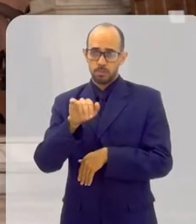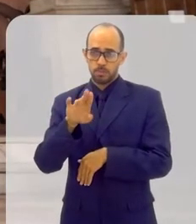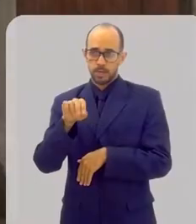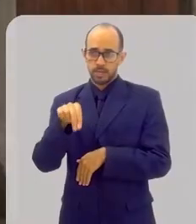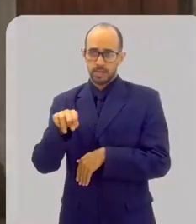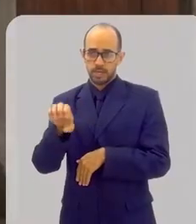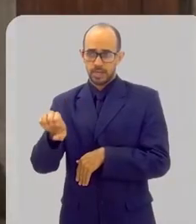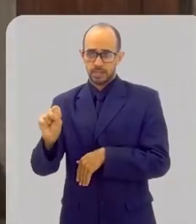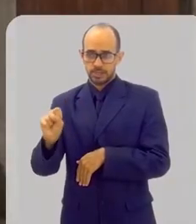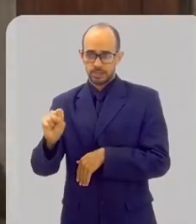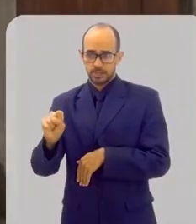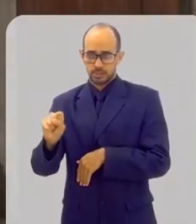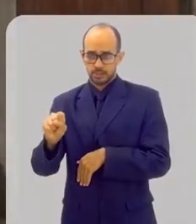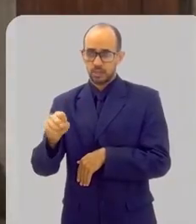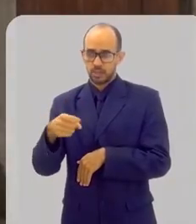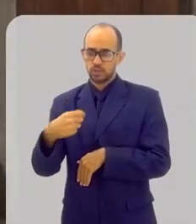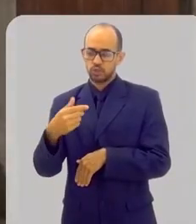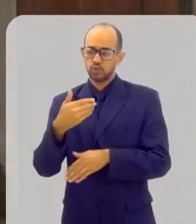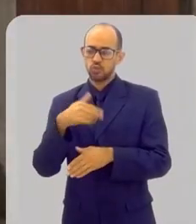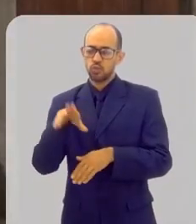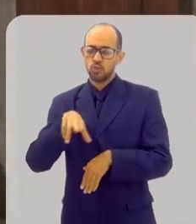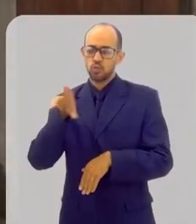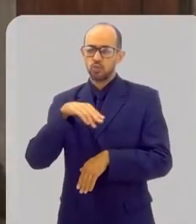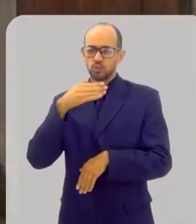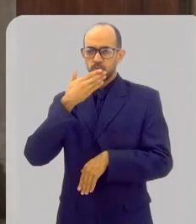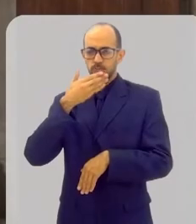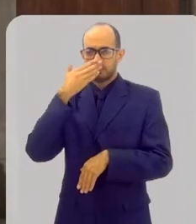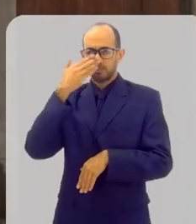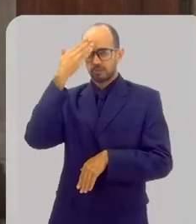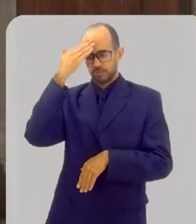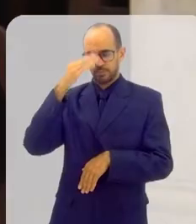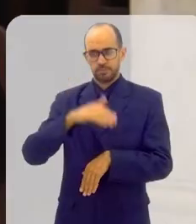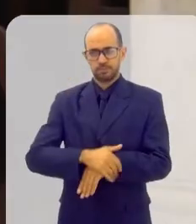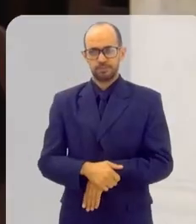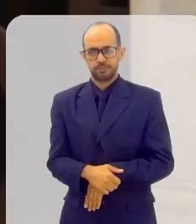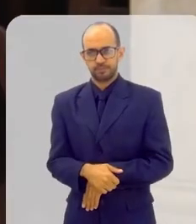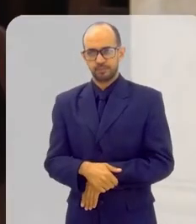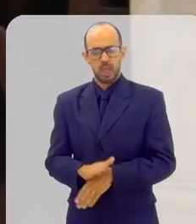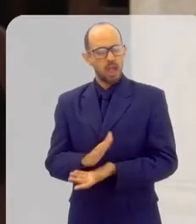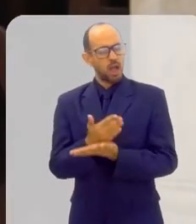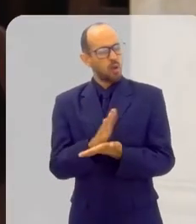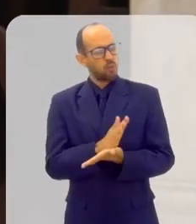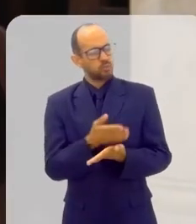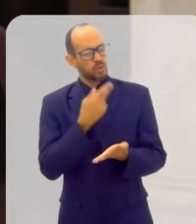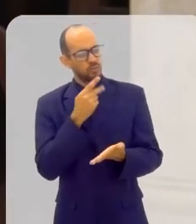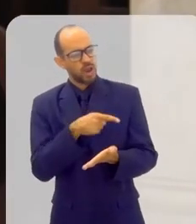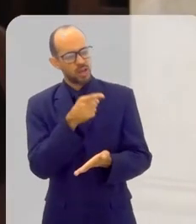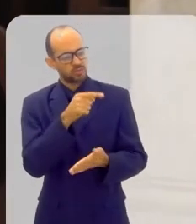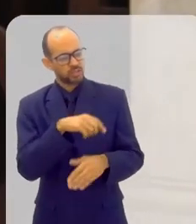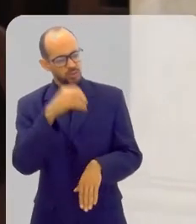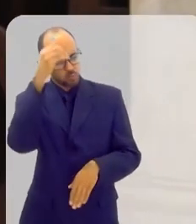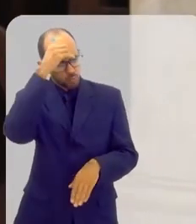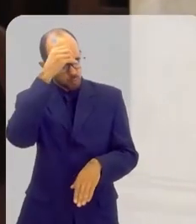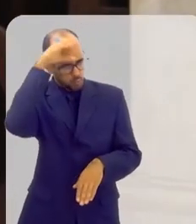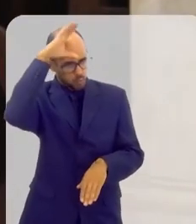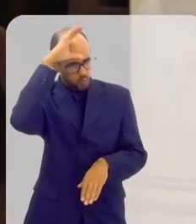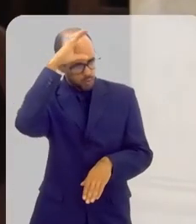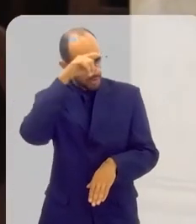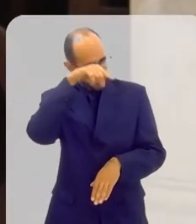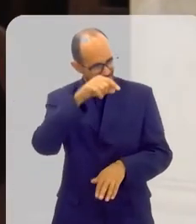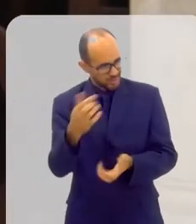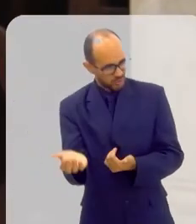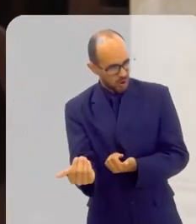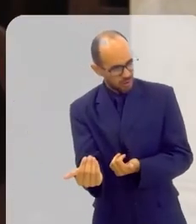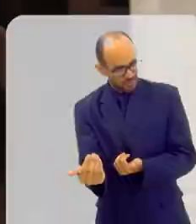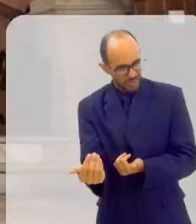mas é isso. Então, nós começamos também em nome da Santíssima Trindade. Alguém já lhe disse que para um padre tão jovem você tem um conhecimento muito